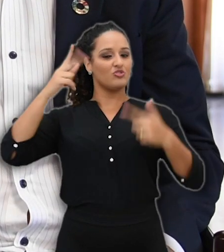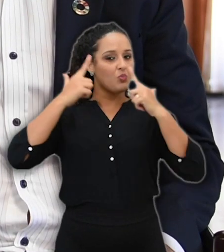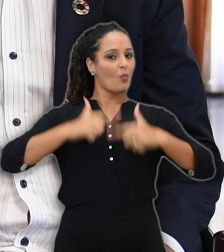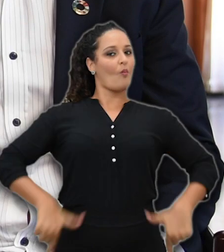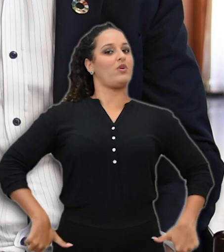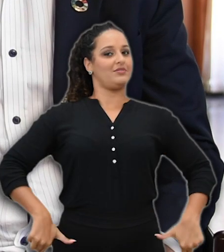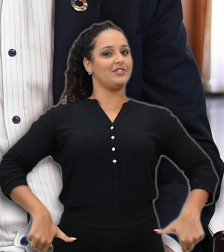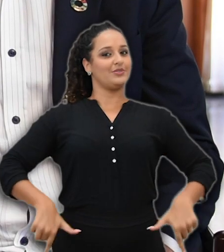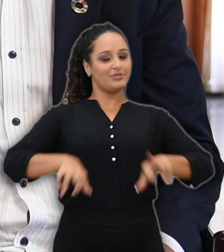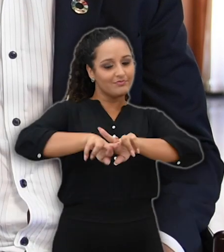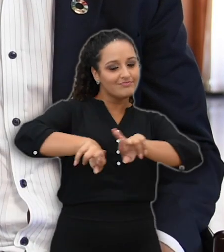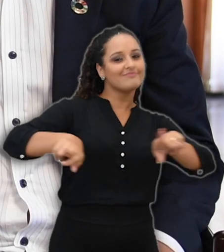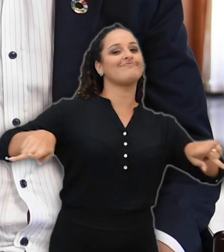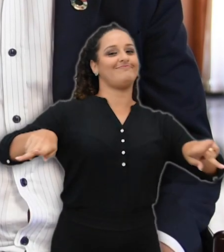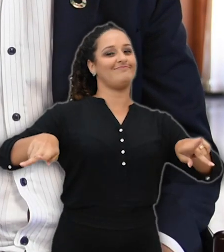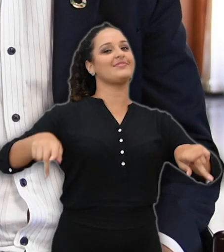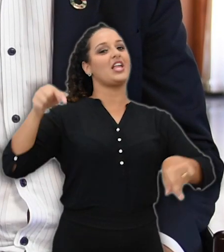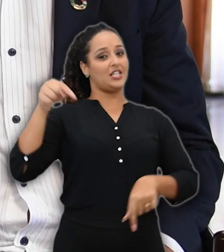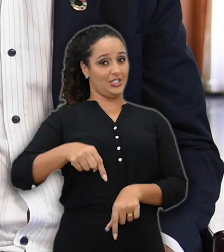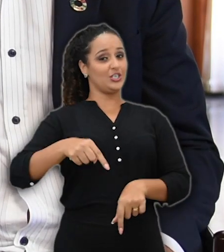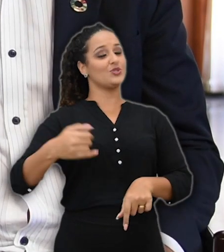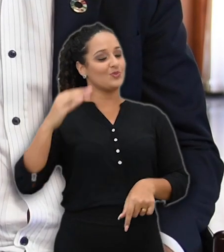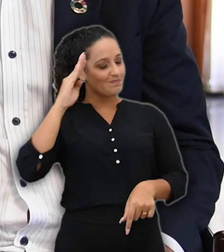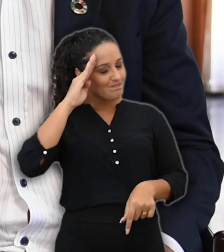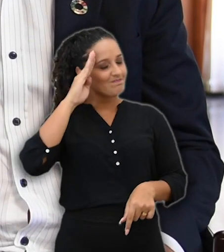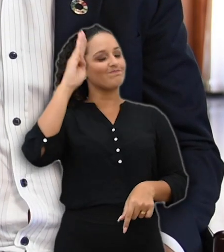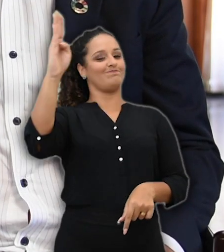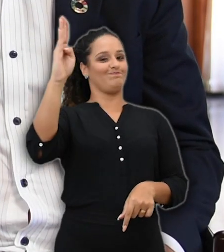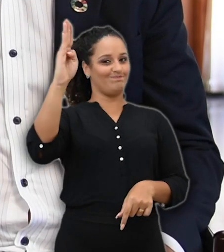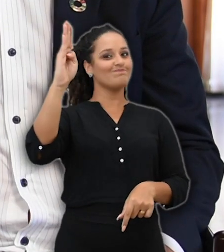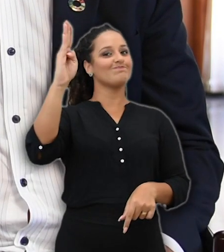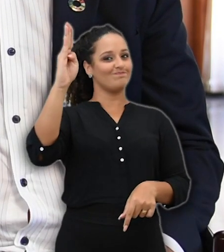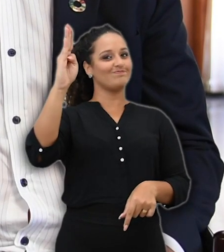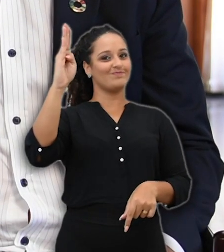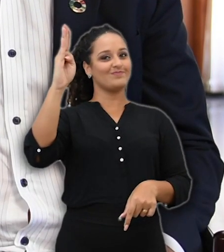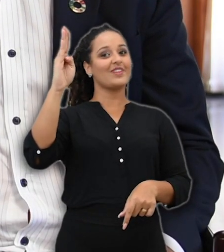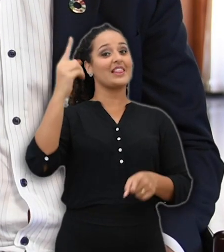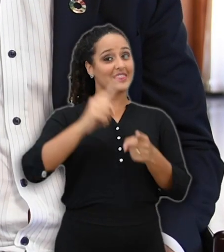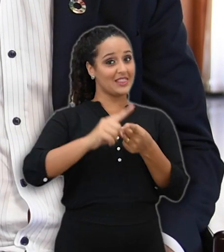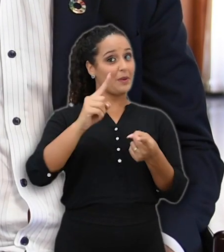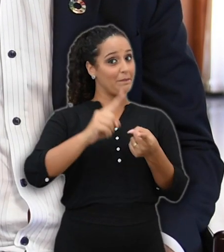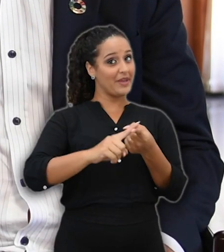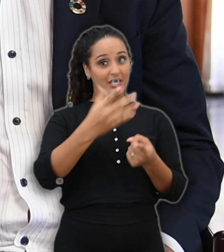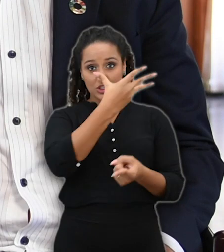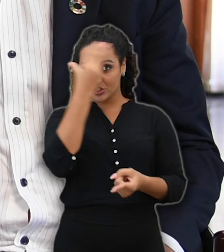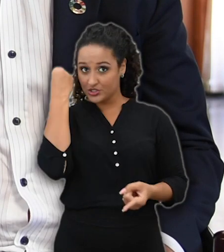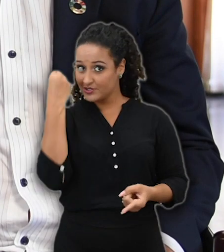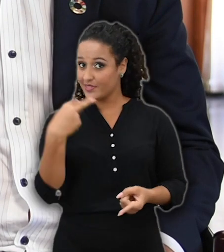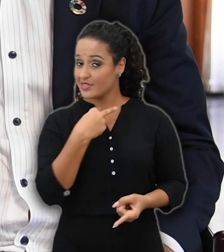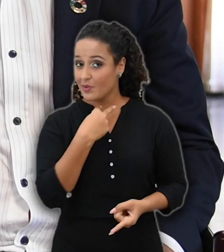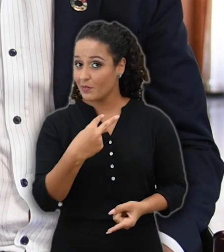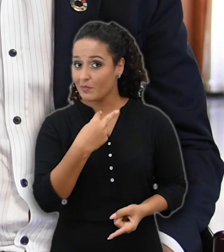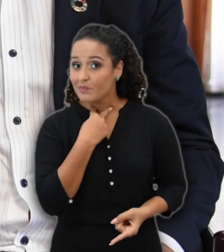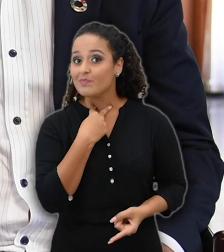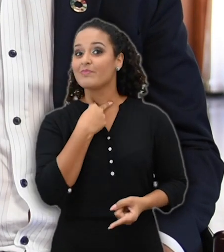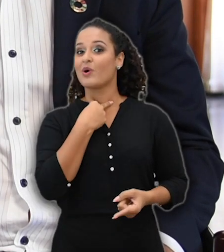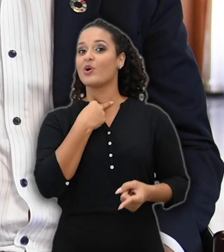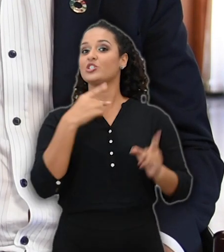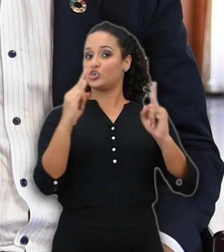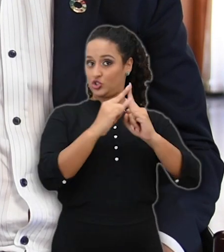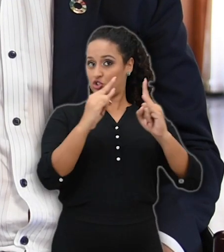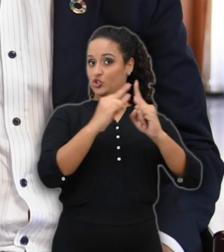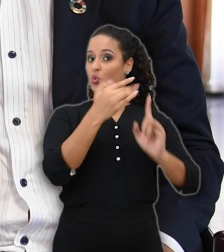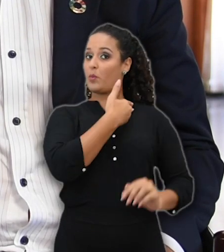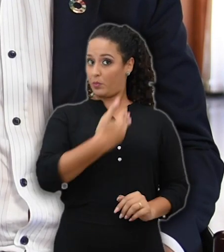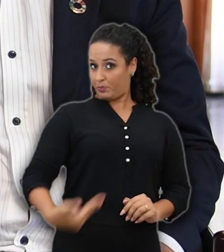laica e diversa. Isso é fundamental. Eu acho que nós não podemos esquecer também que as